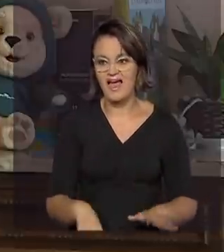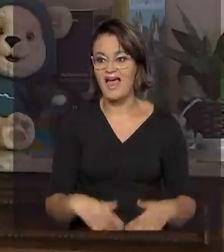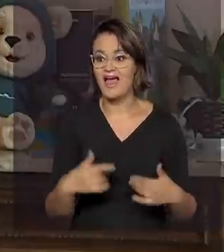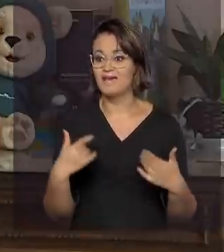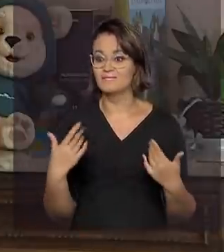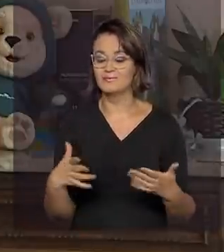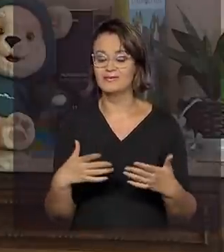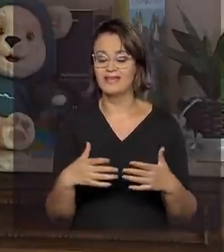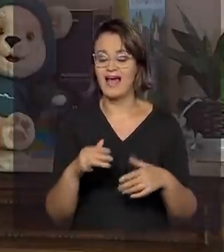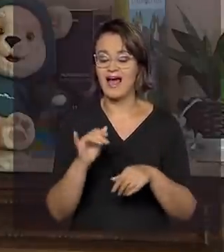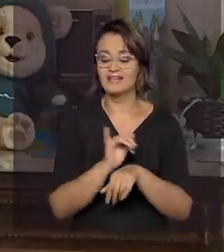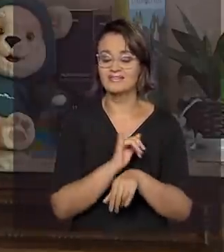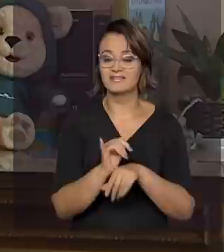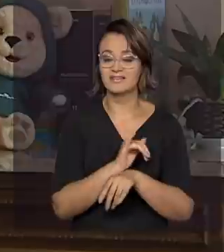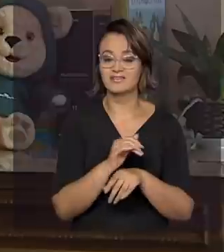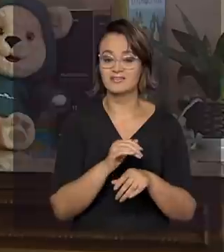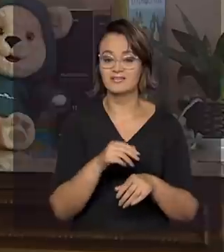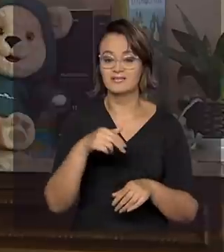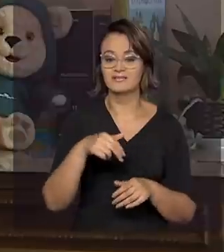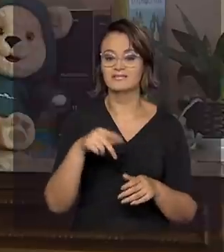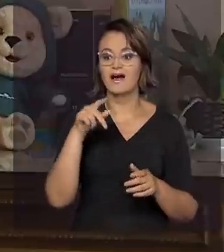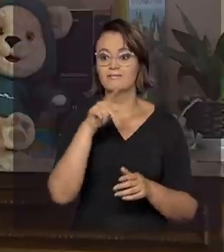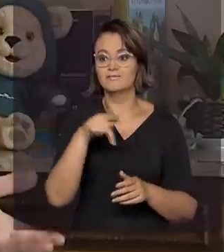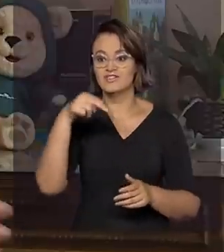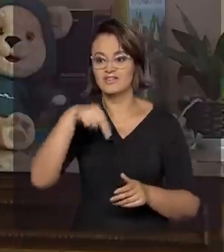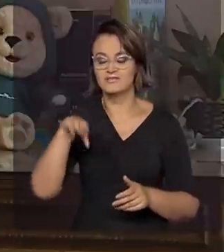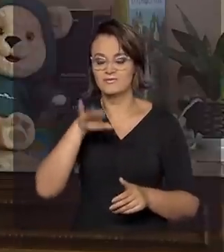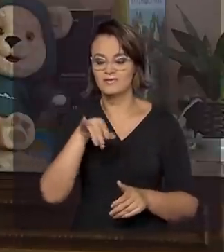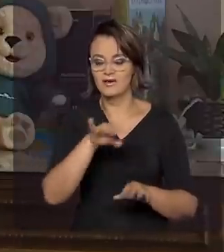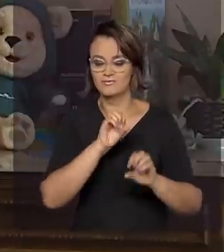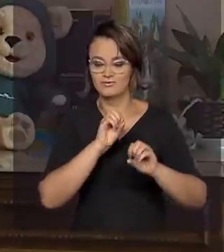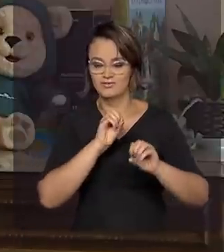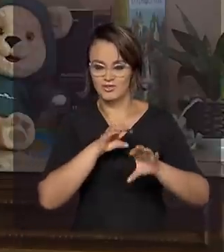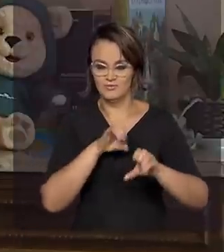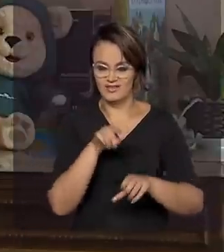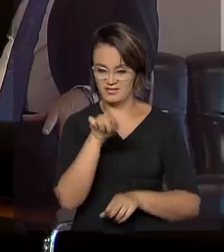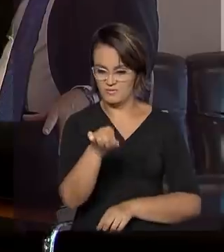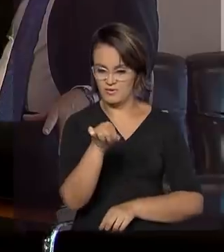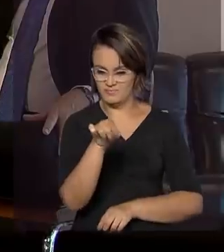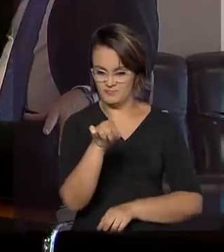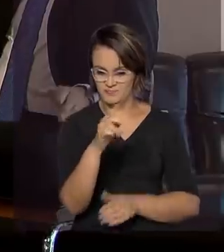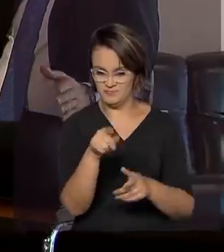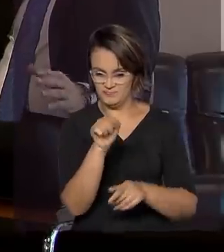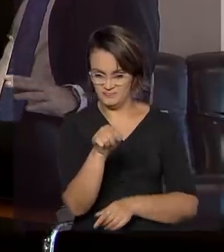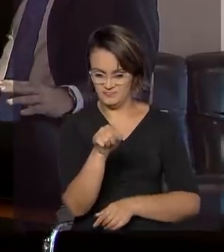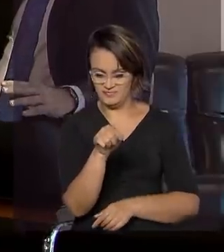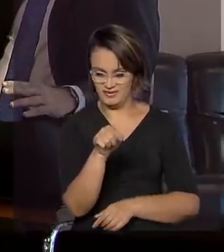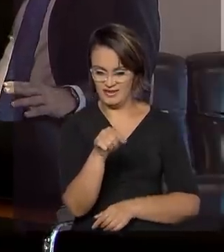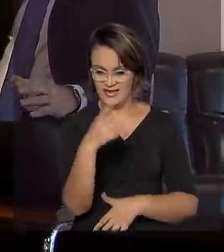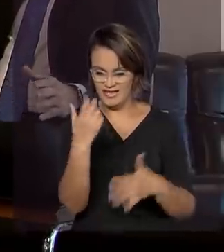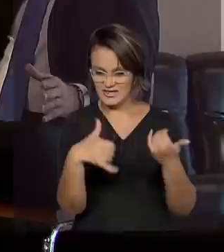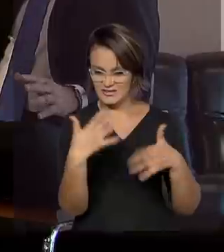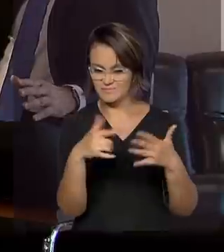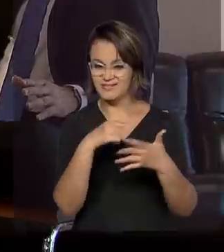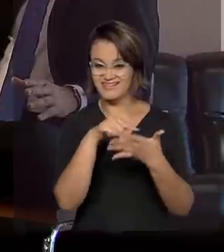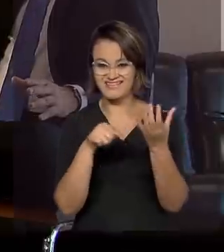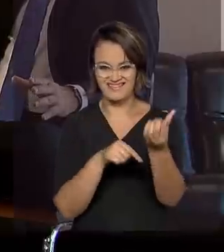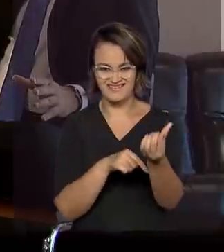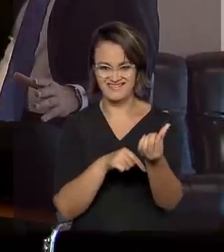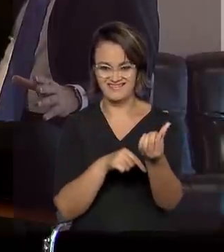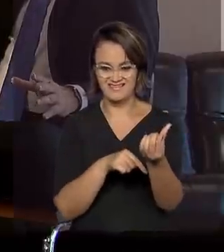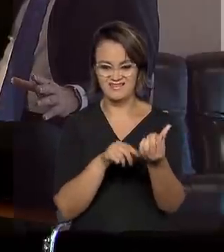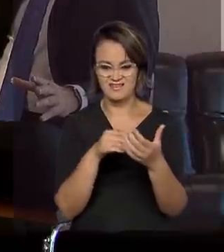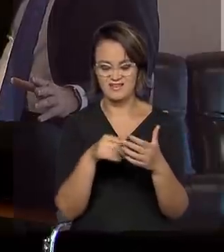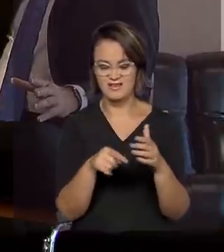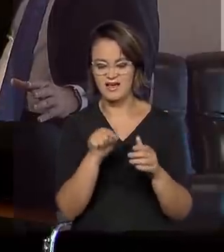caderno da Política Nacional de Alfabetização desmente essas narrativas. No caderno nós encontramos aqui... traz esses seis elementos, esses seis